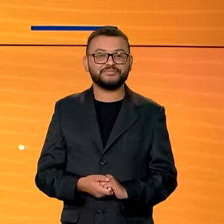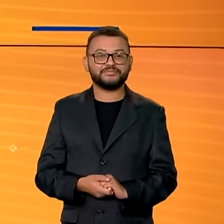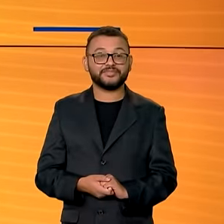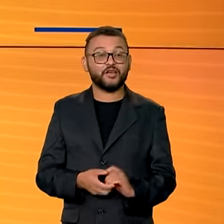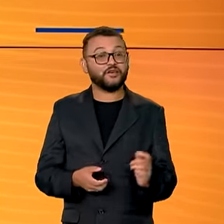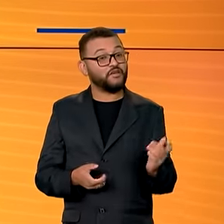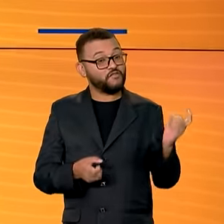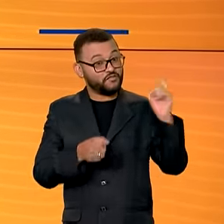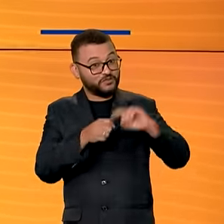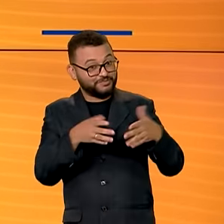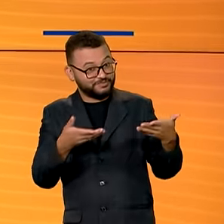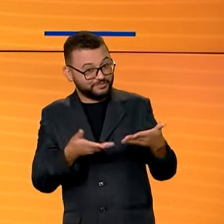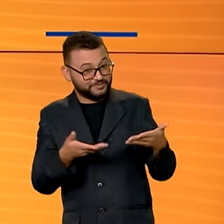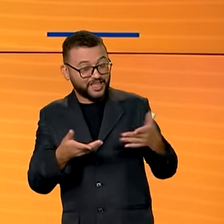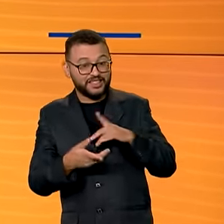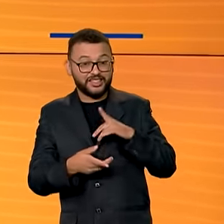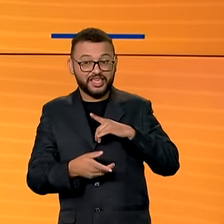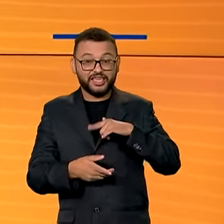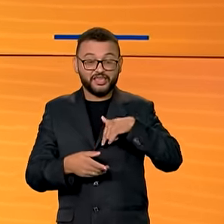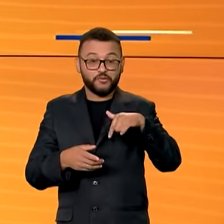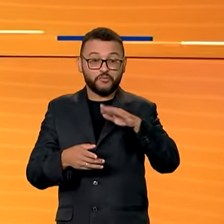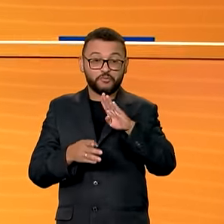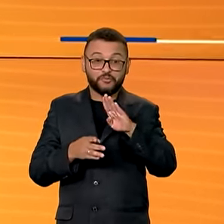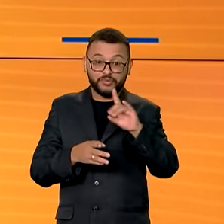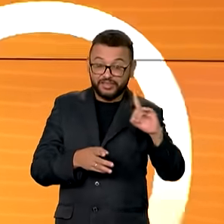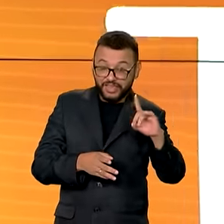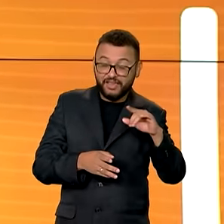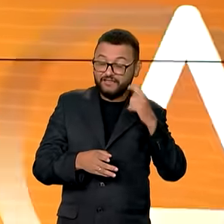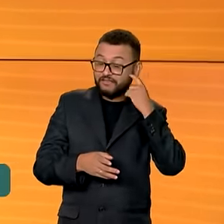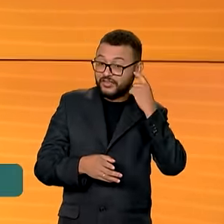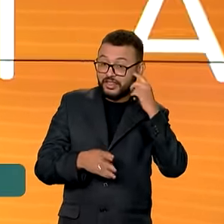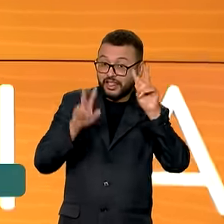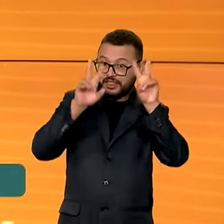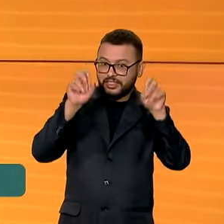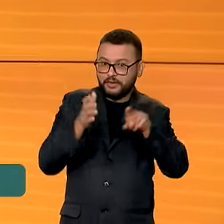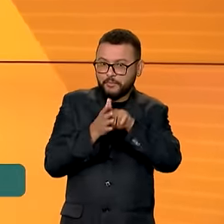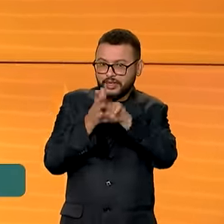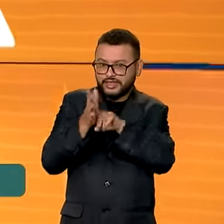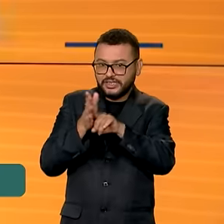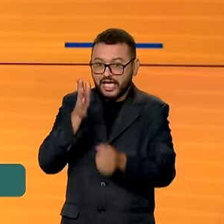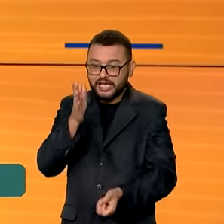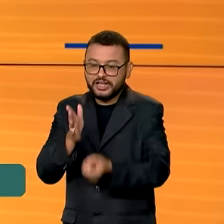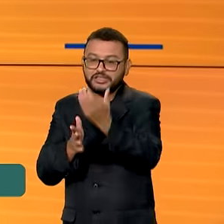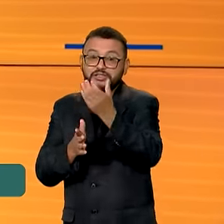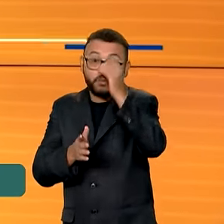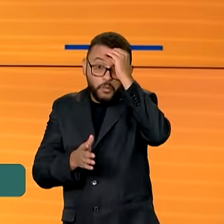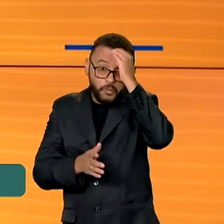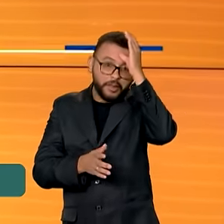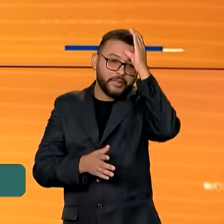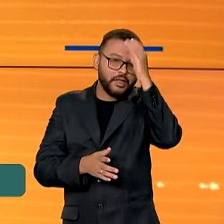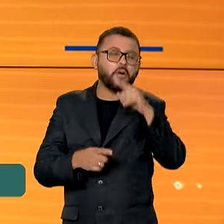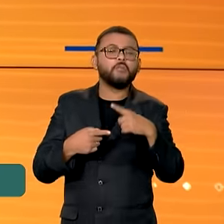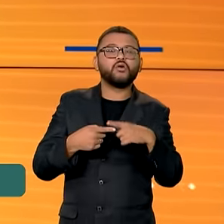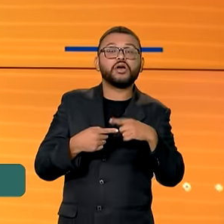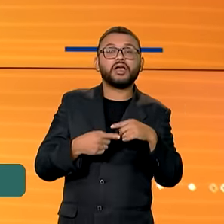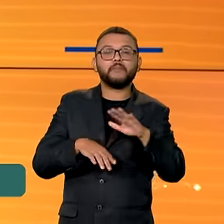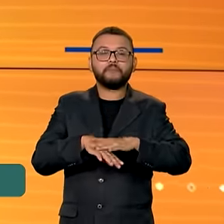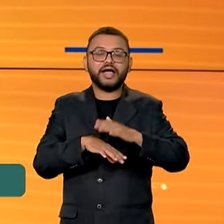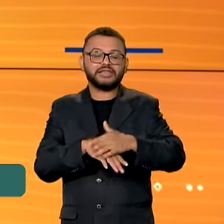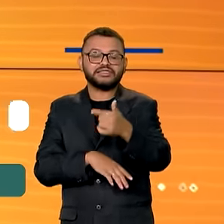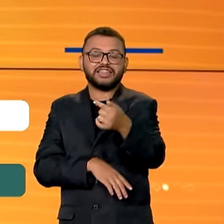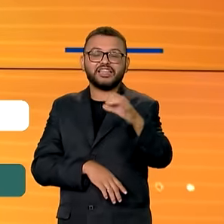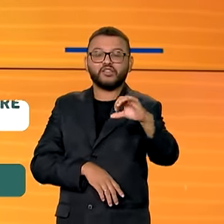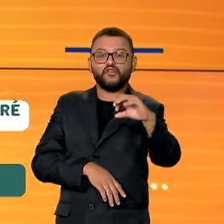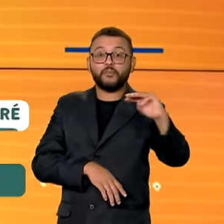Muito bem, estamos de volta com o Brasil em Dia e vamos falar de pesquisa e produção de conhecimento. Isso porque mais de